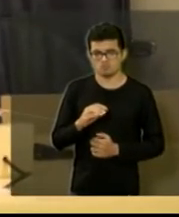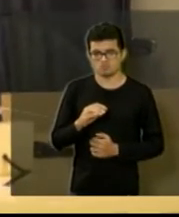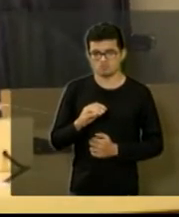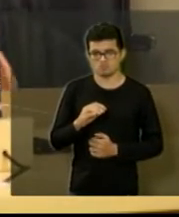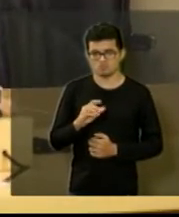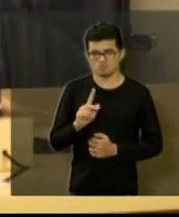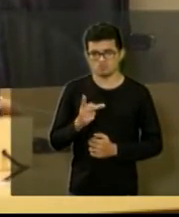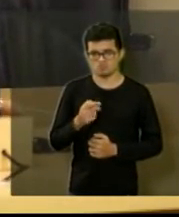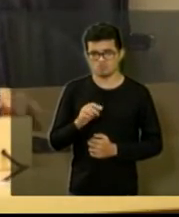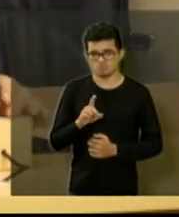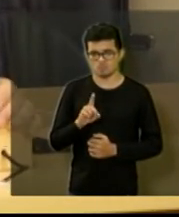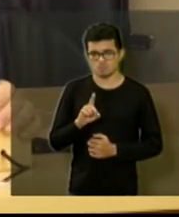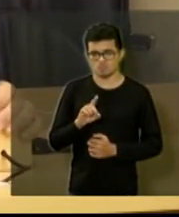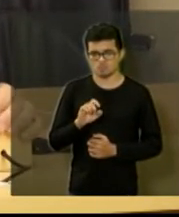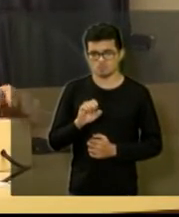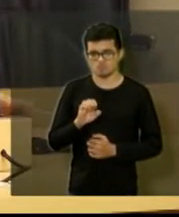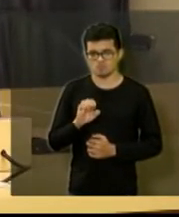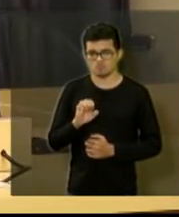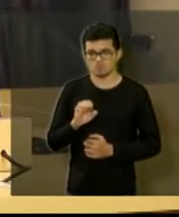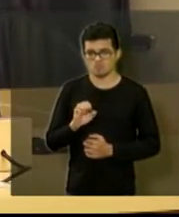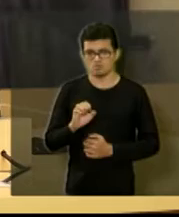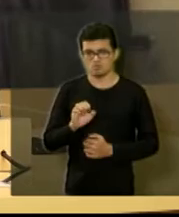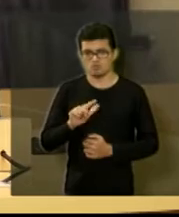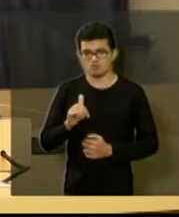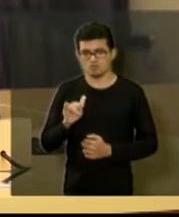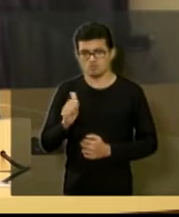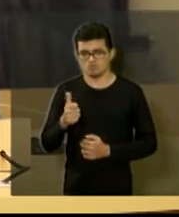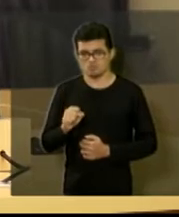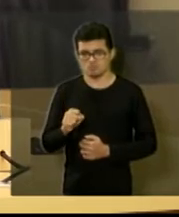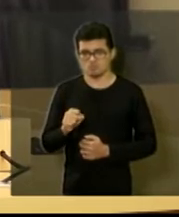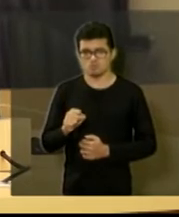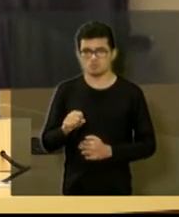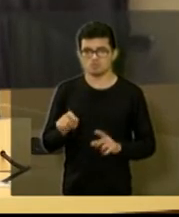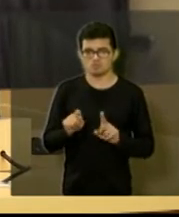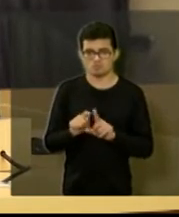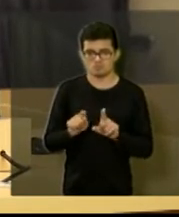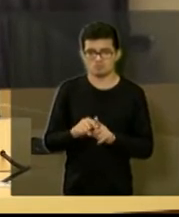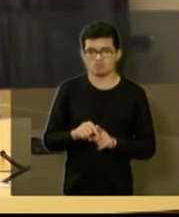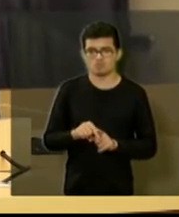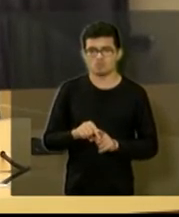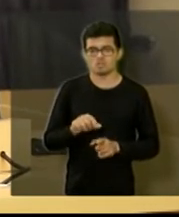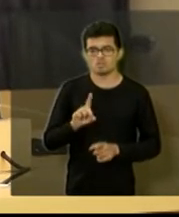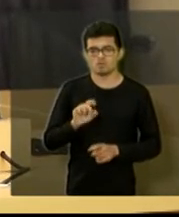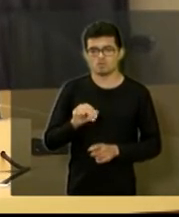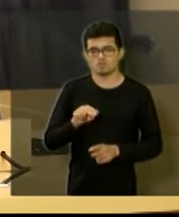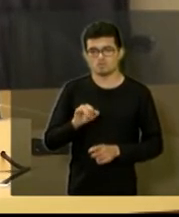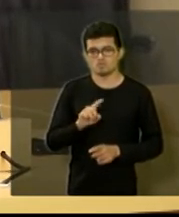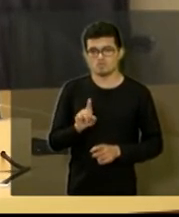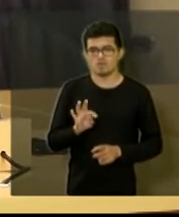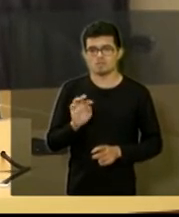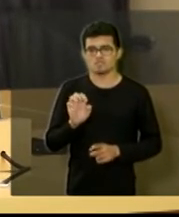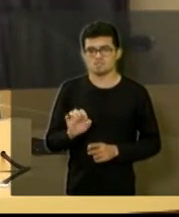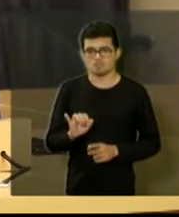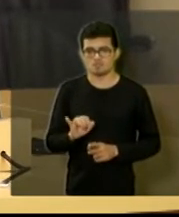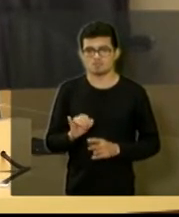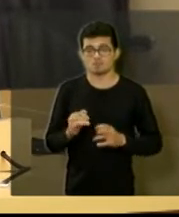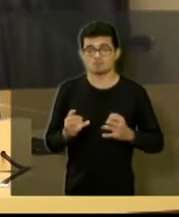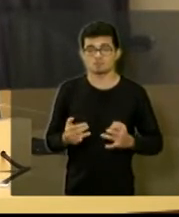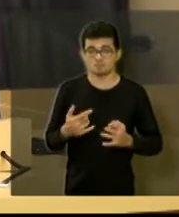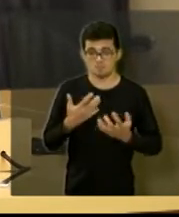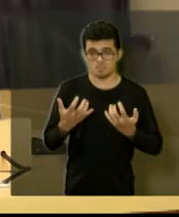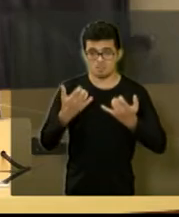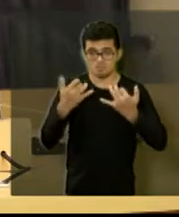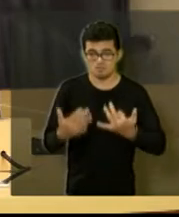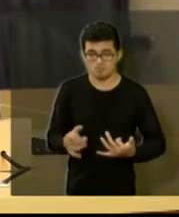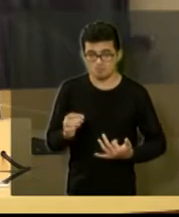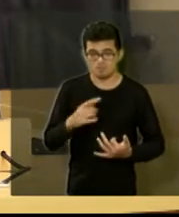governador aqui presente Donizete Simeone e os demais dizer o seguinte a